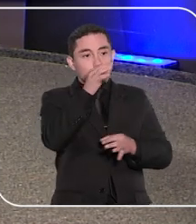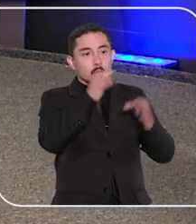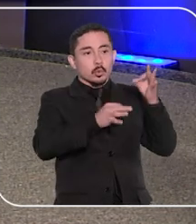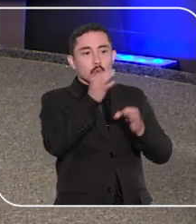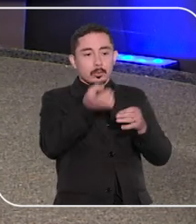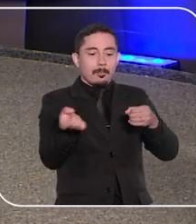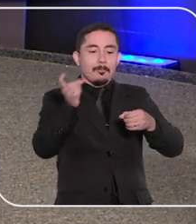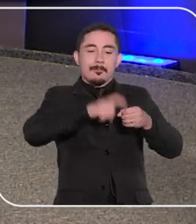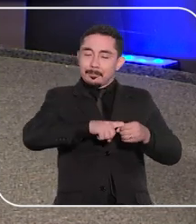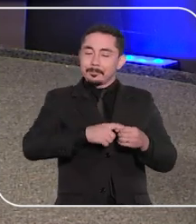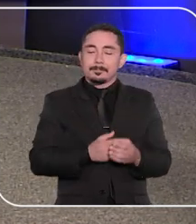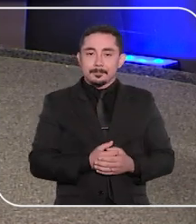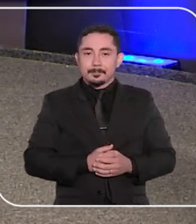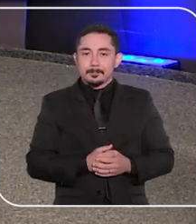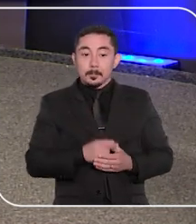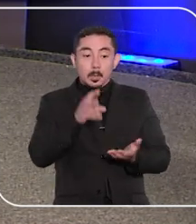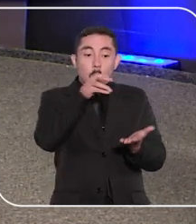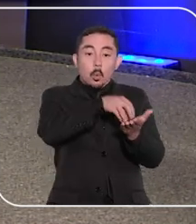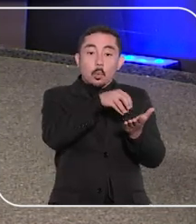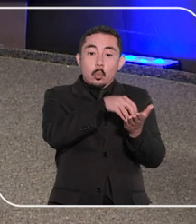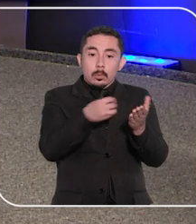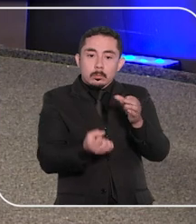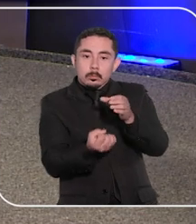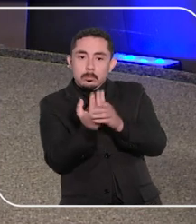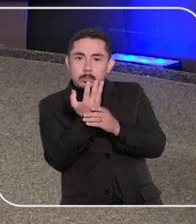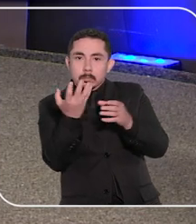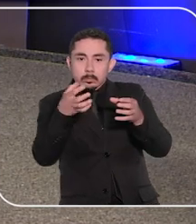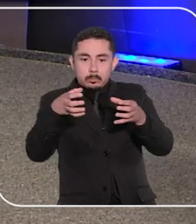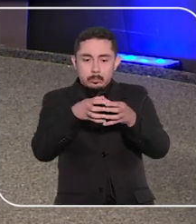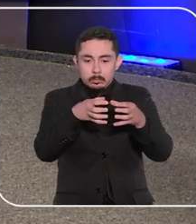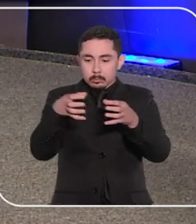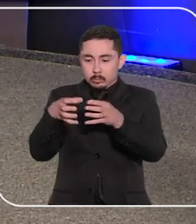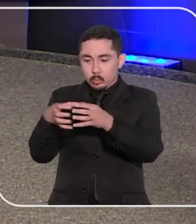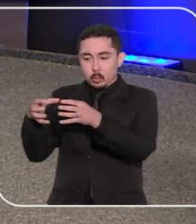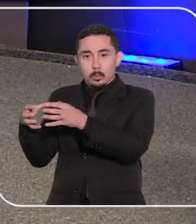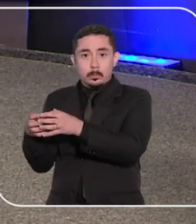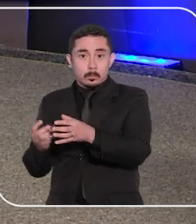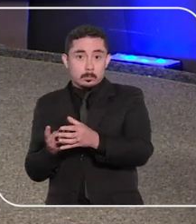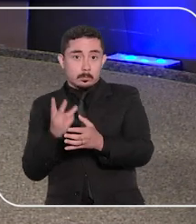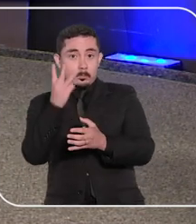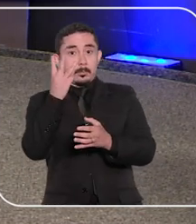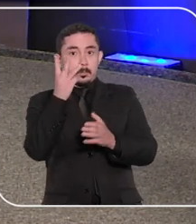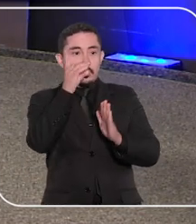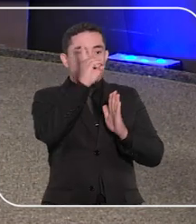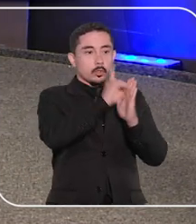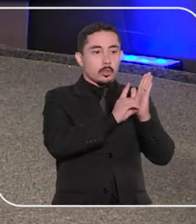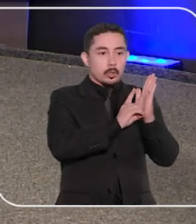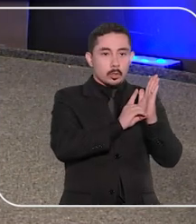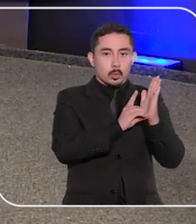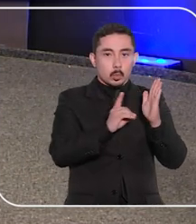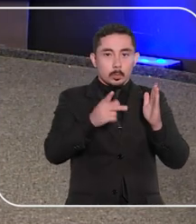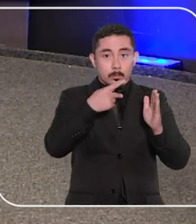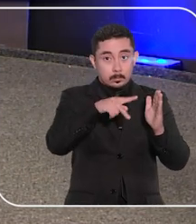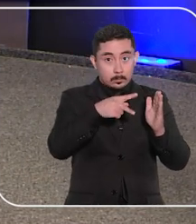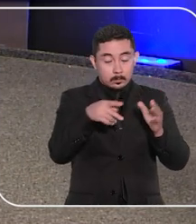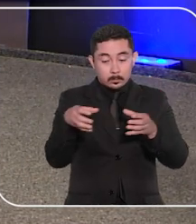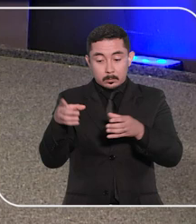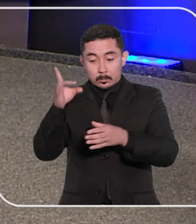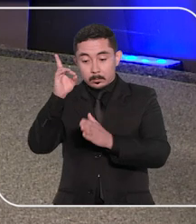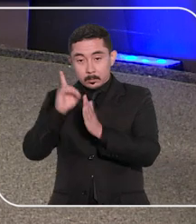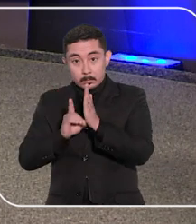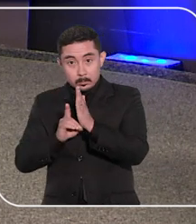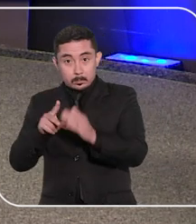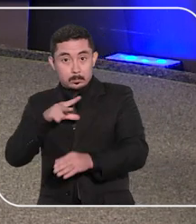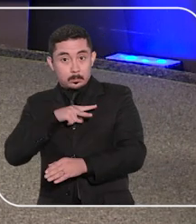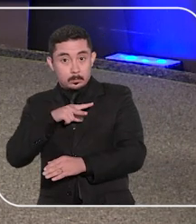justiça restaurativa. O centro será formado por três câmaras, de direito público, de direito privado e